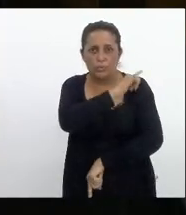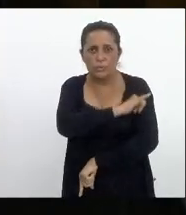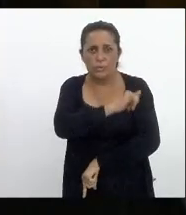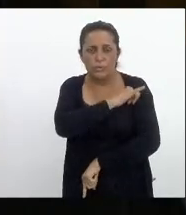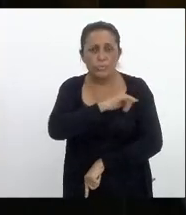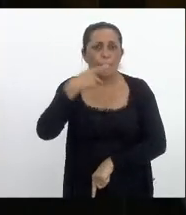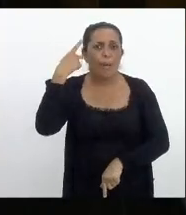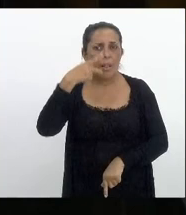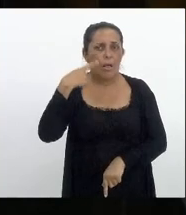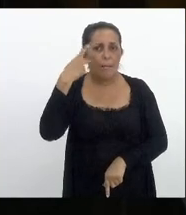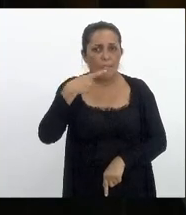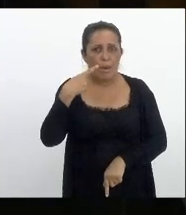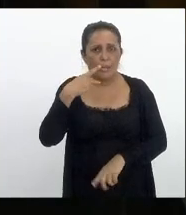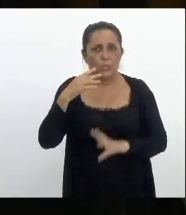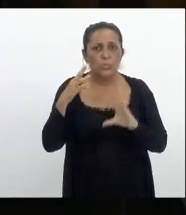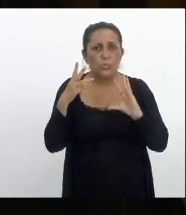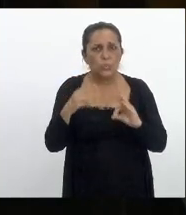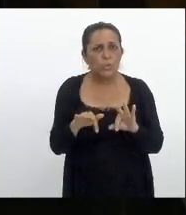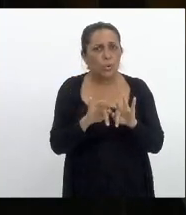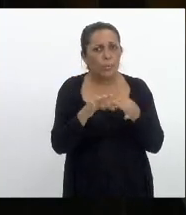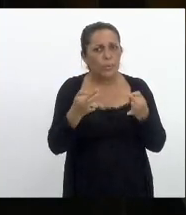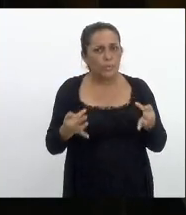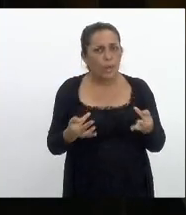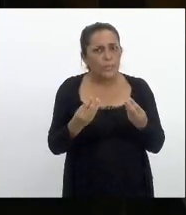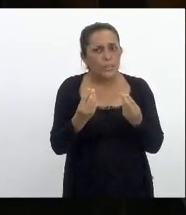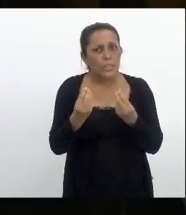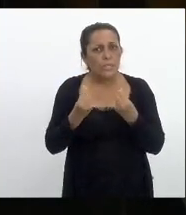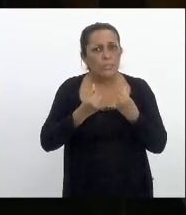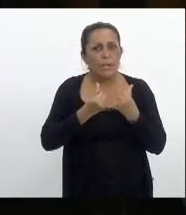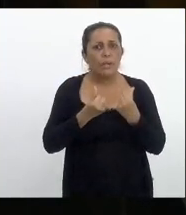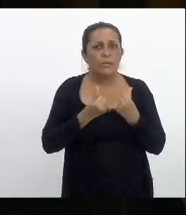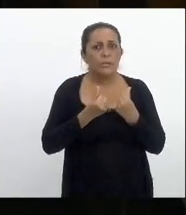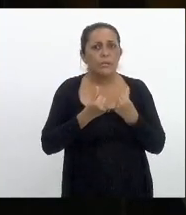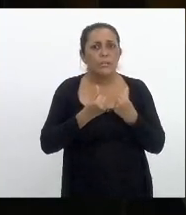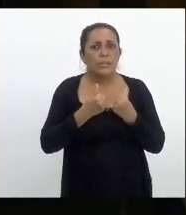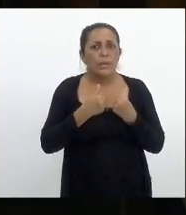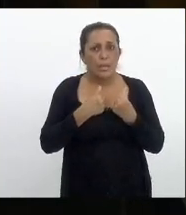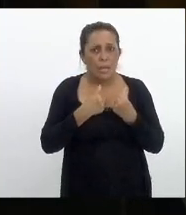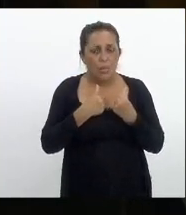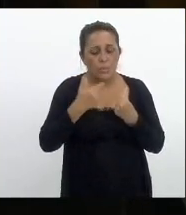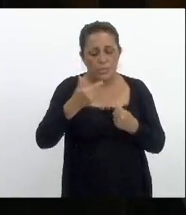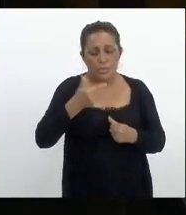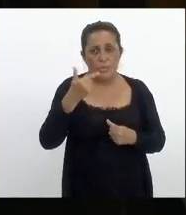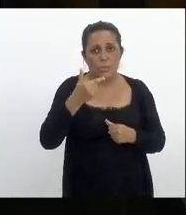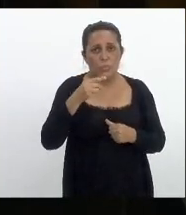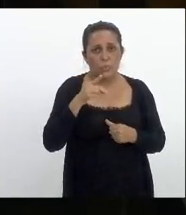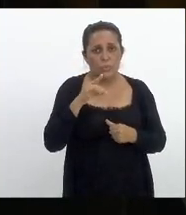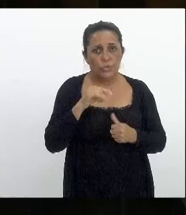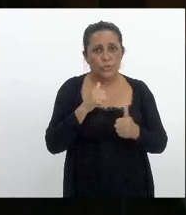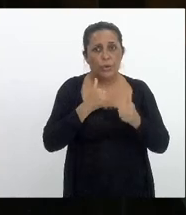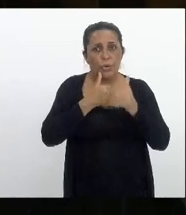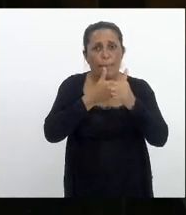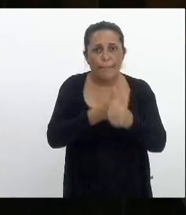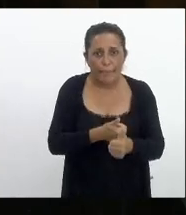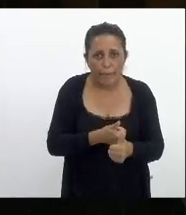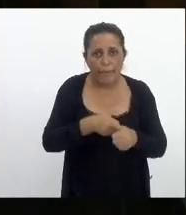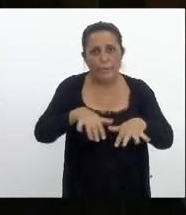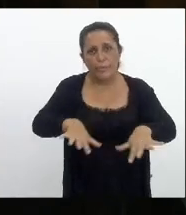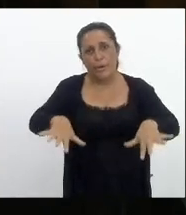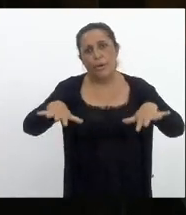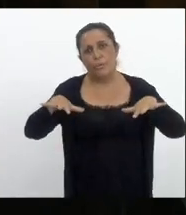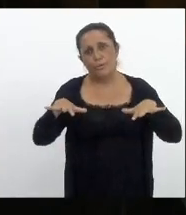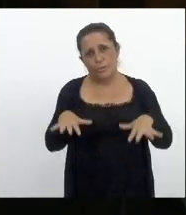parlamento com toda humildade e sensibilidade eu estou no segundo dia acompanhando as audiências